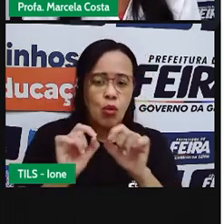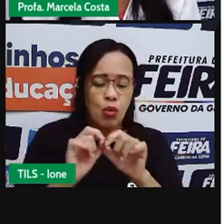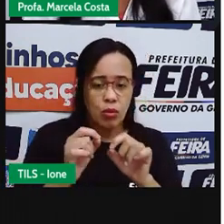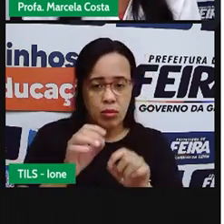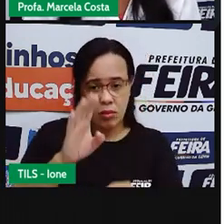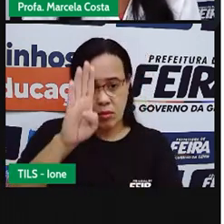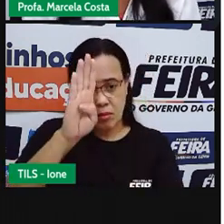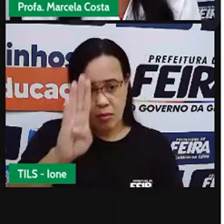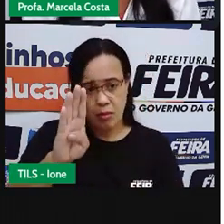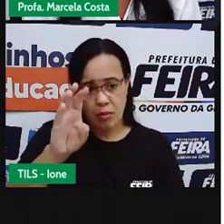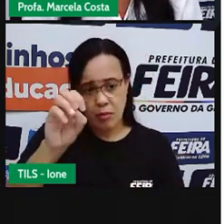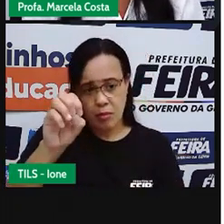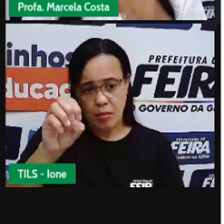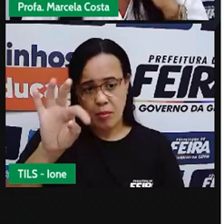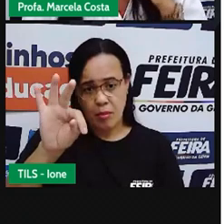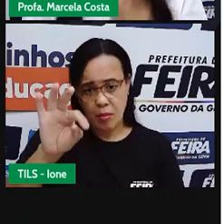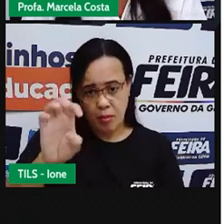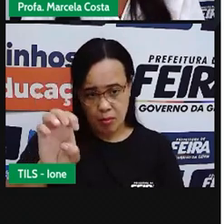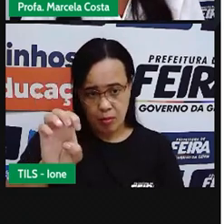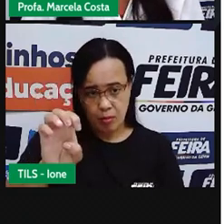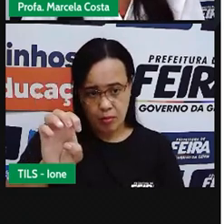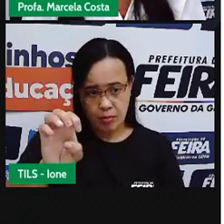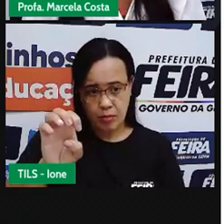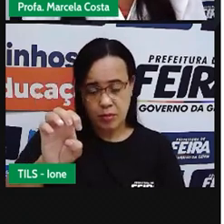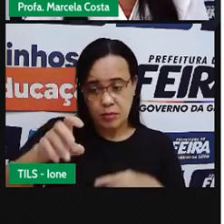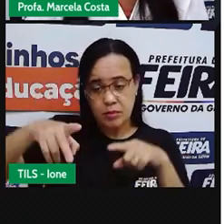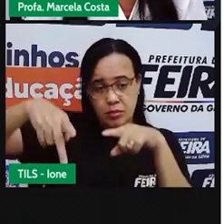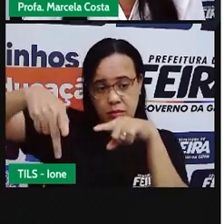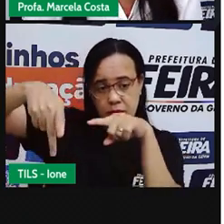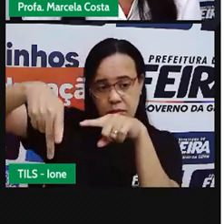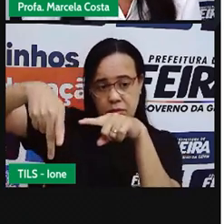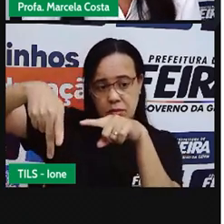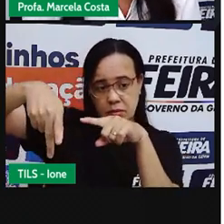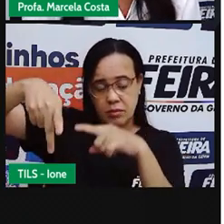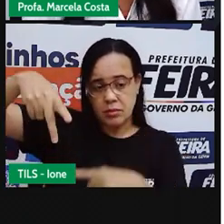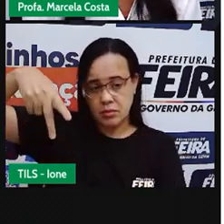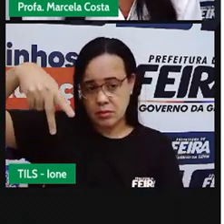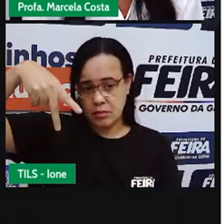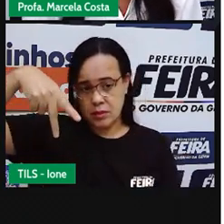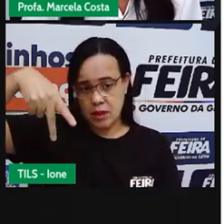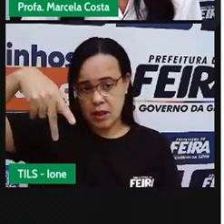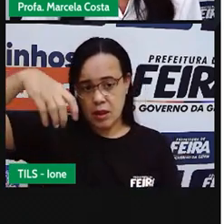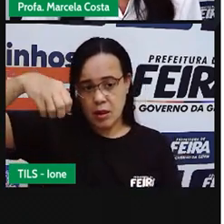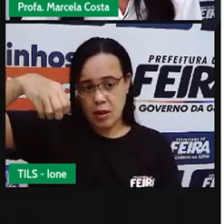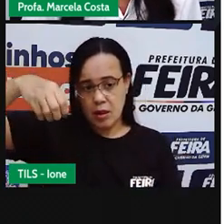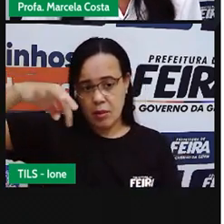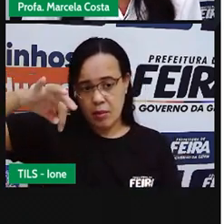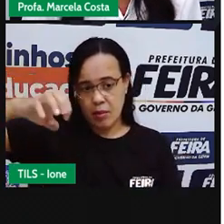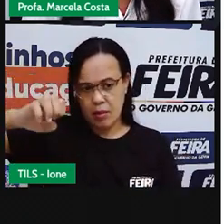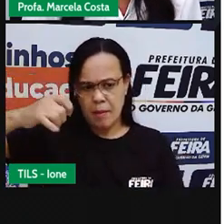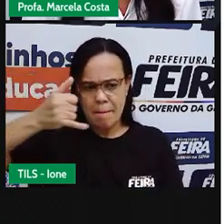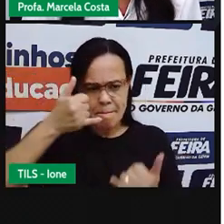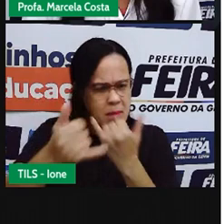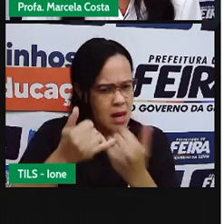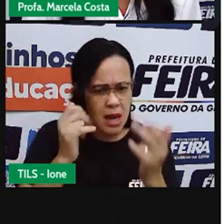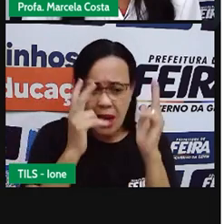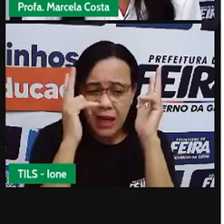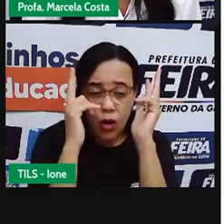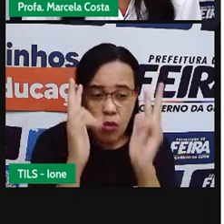Parece que é a mesma palavra Não isso? Pote Bote